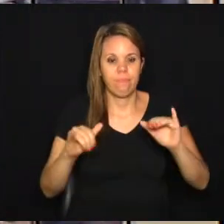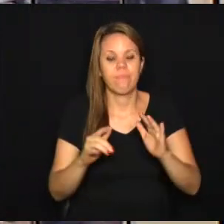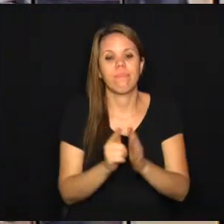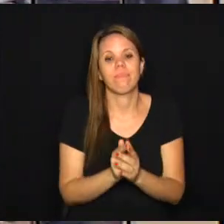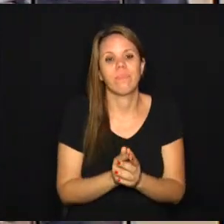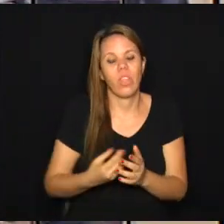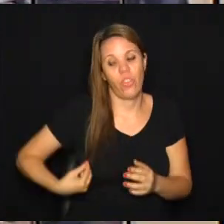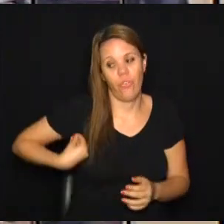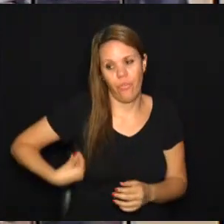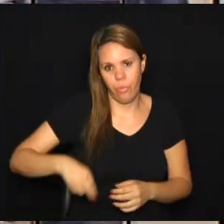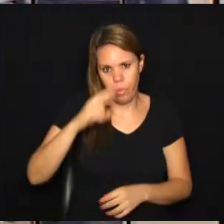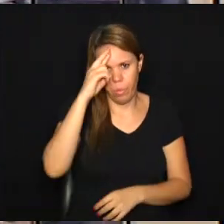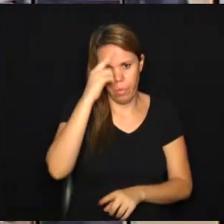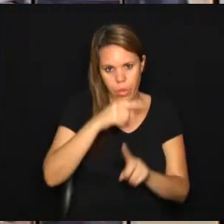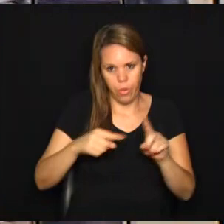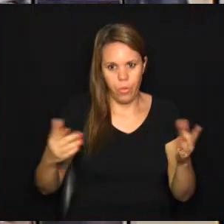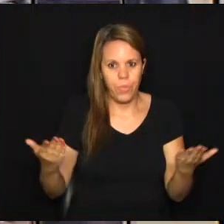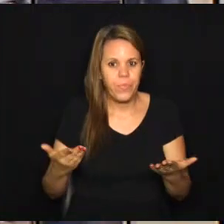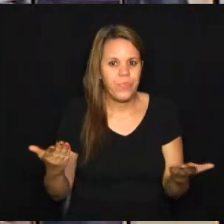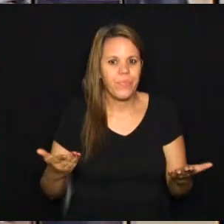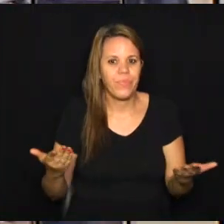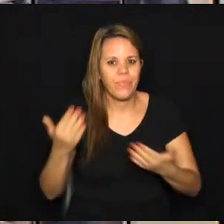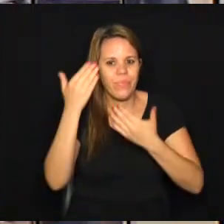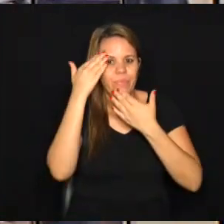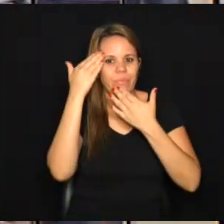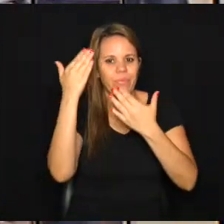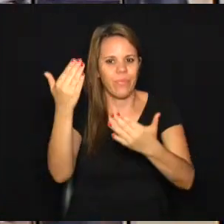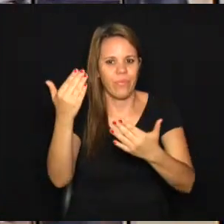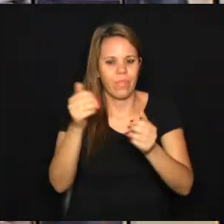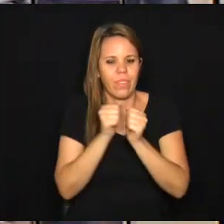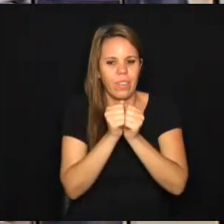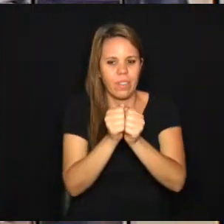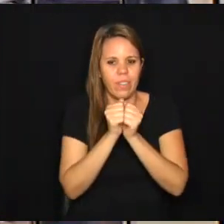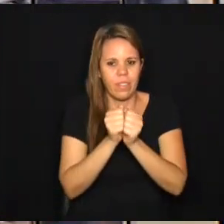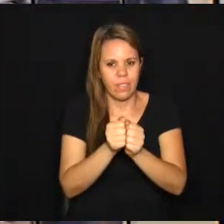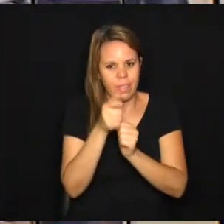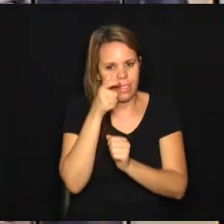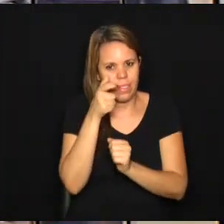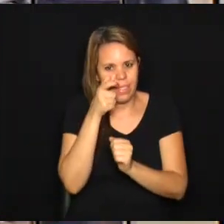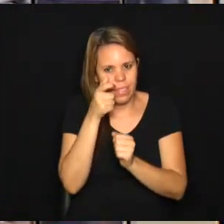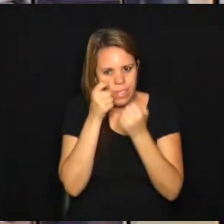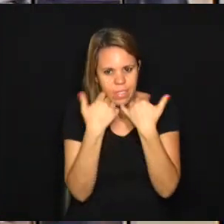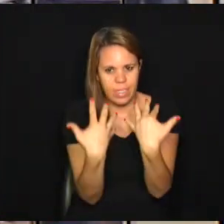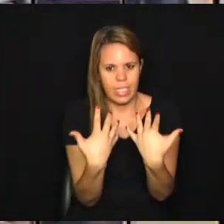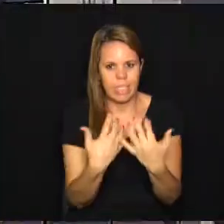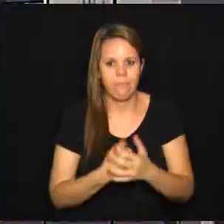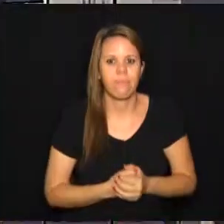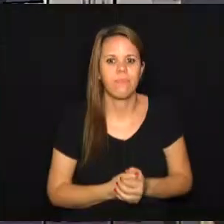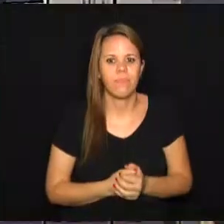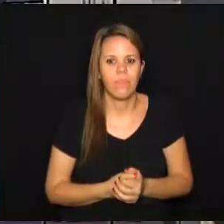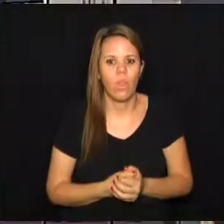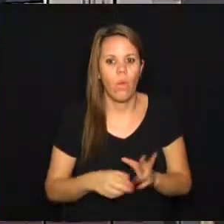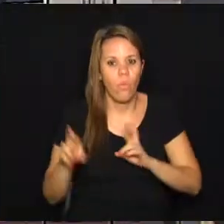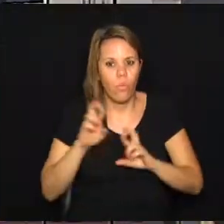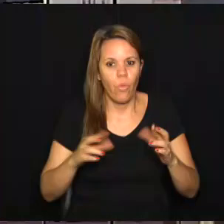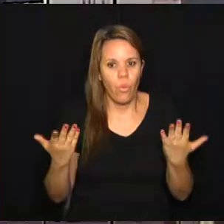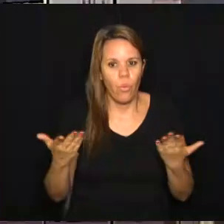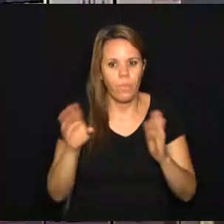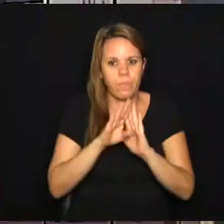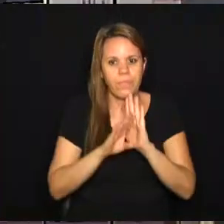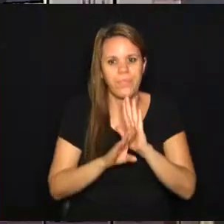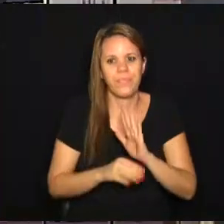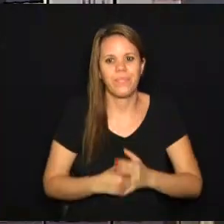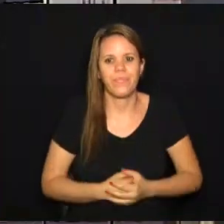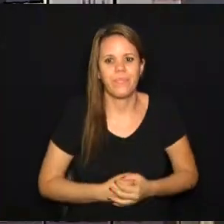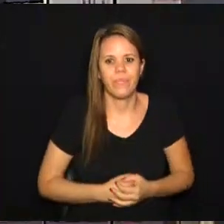ao vivo, meio-dia e meio agora. Quero agradecer desde já a sua companhia e audiência. Confira agora os